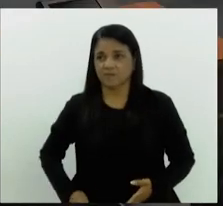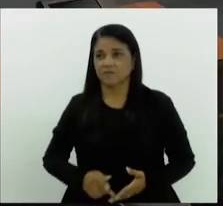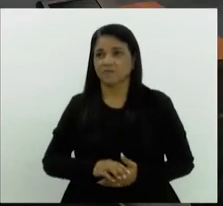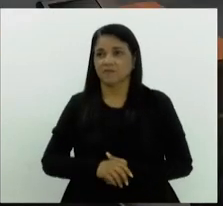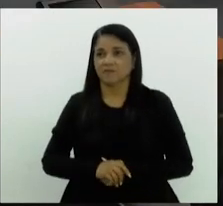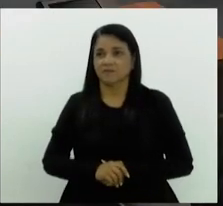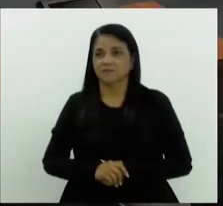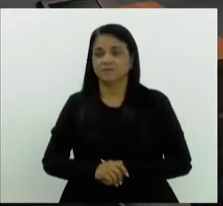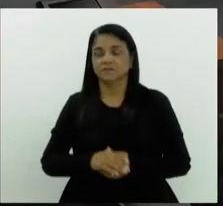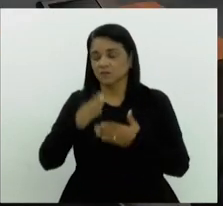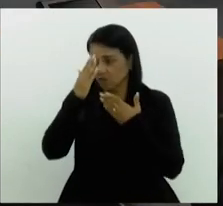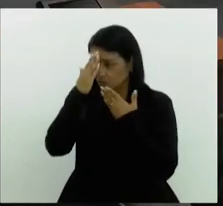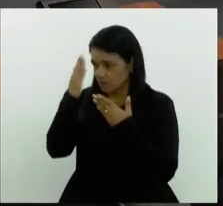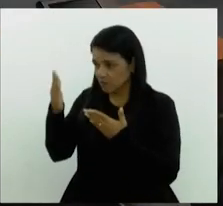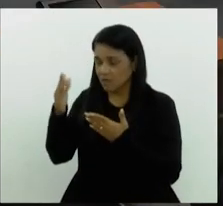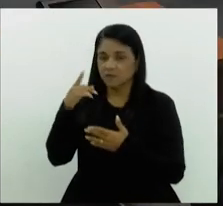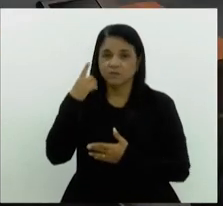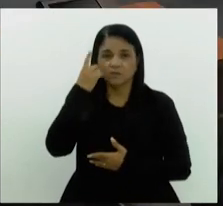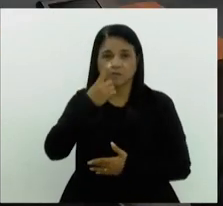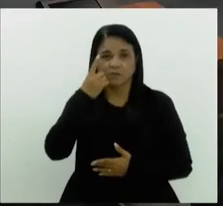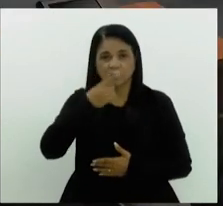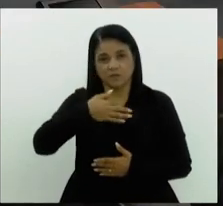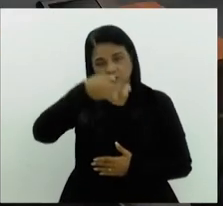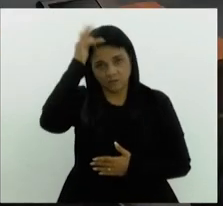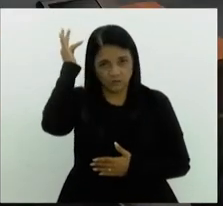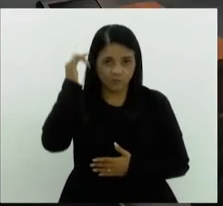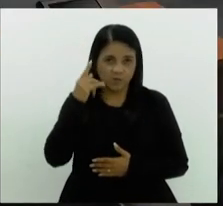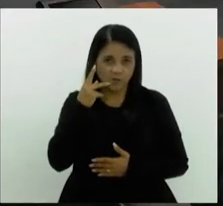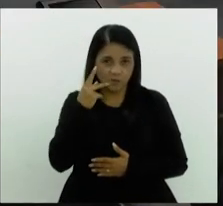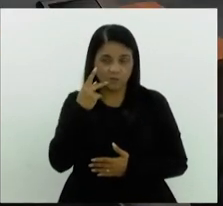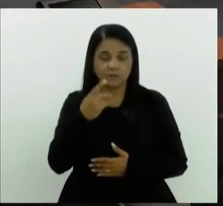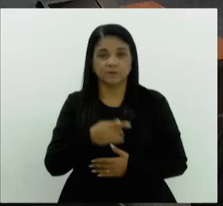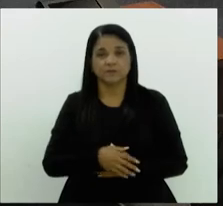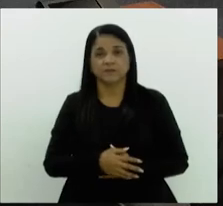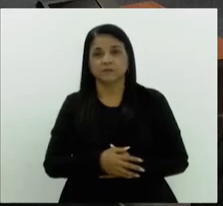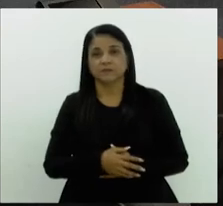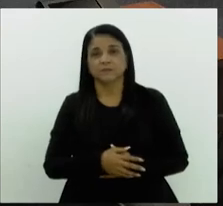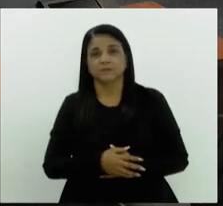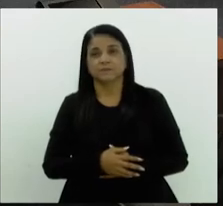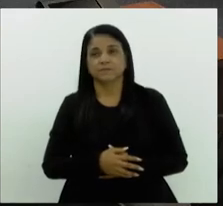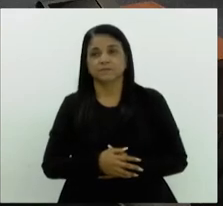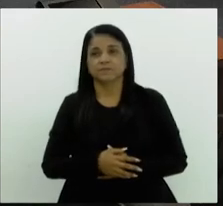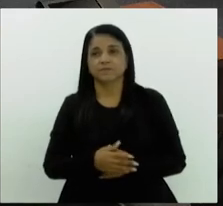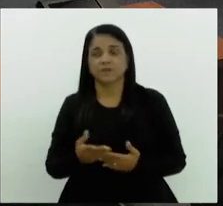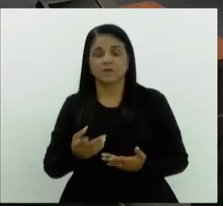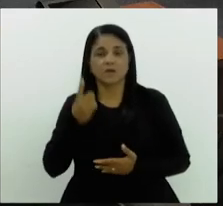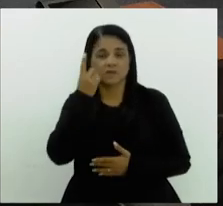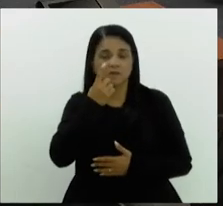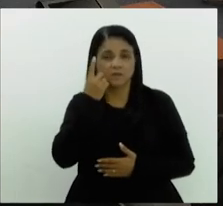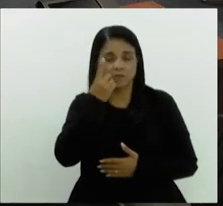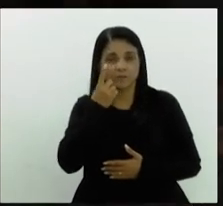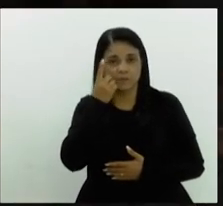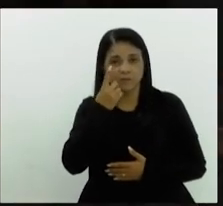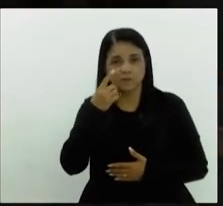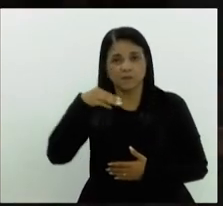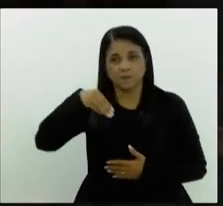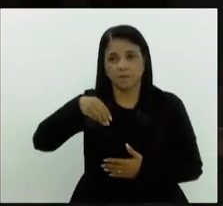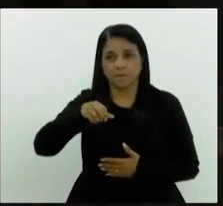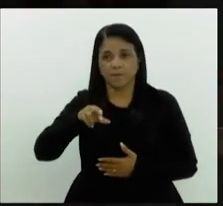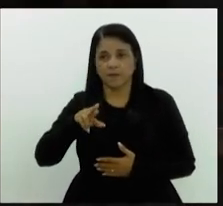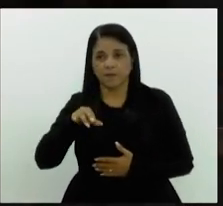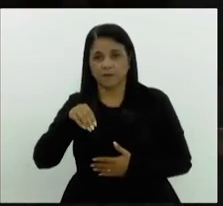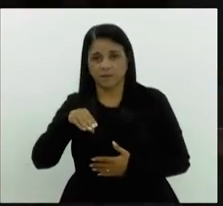Muito obrigado, nosso nobre deputado Luiz Paulo, nossa nobre deputada Maria do